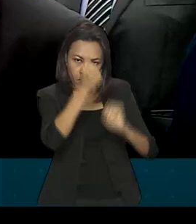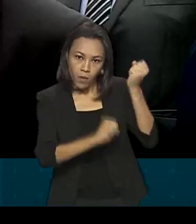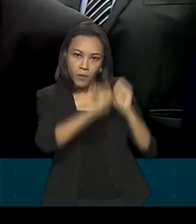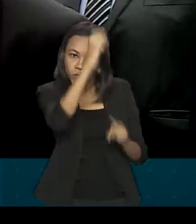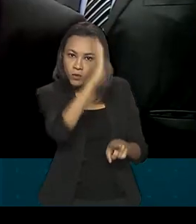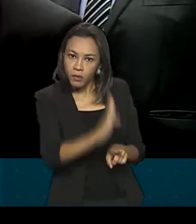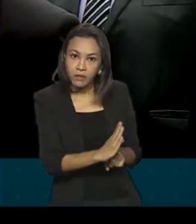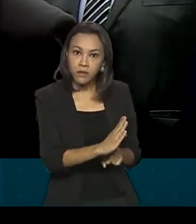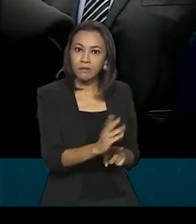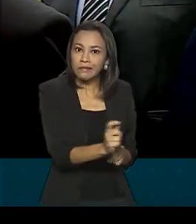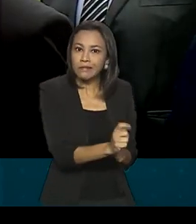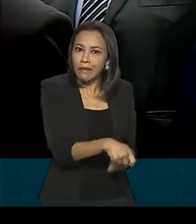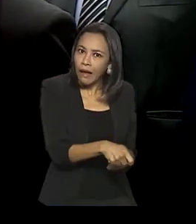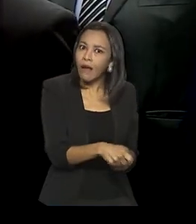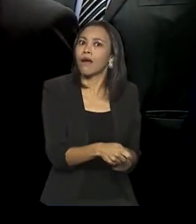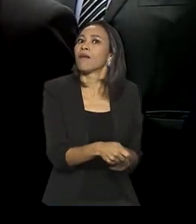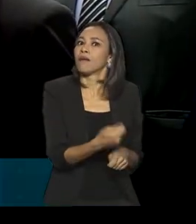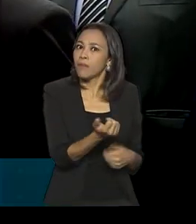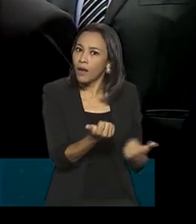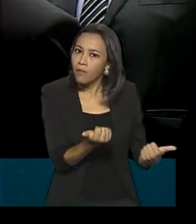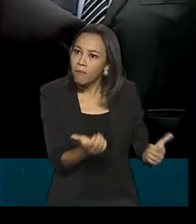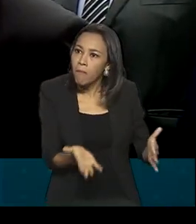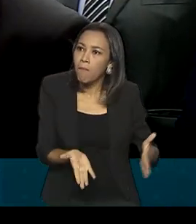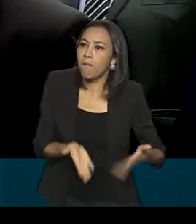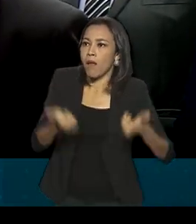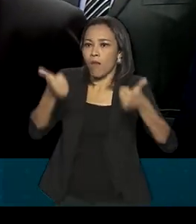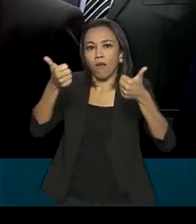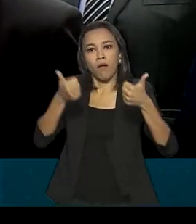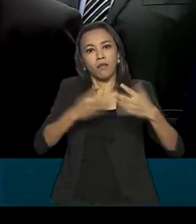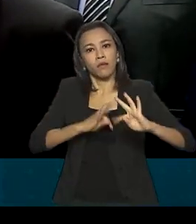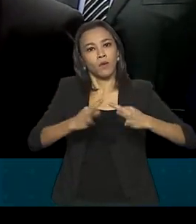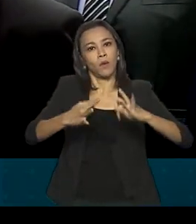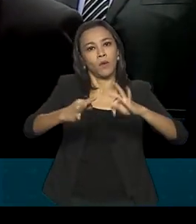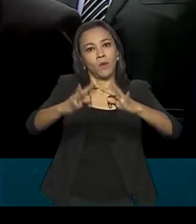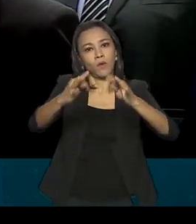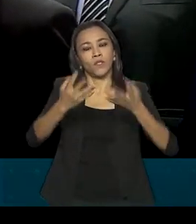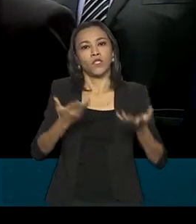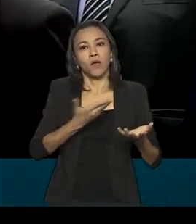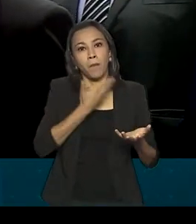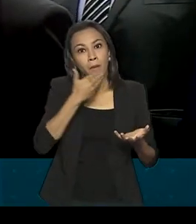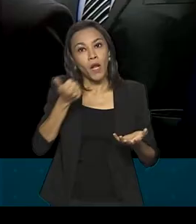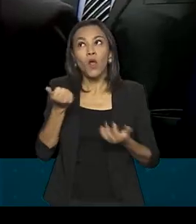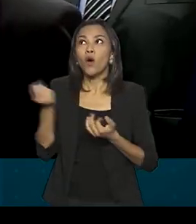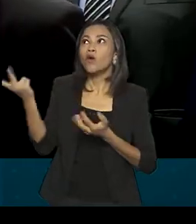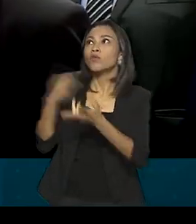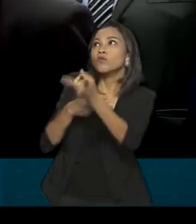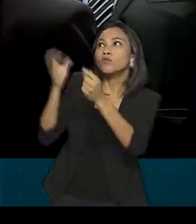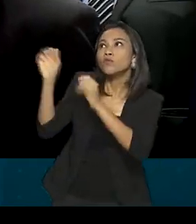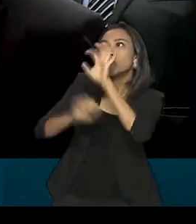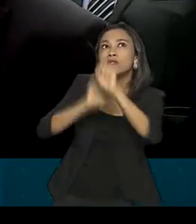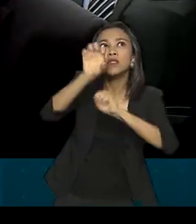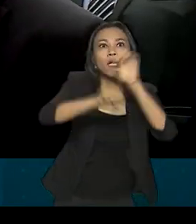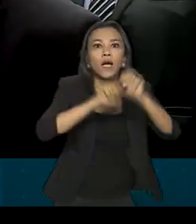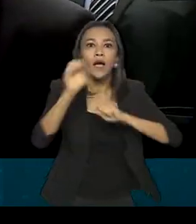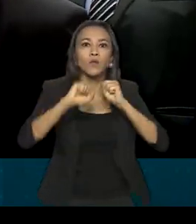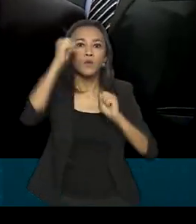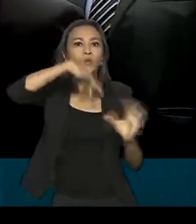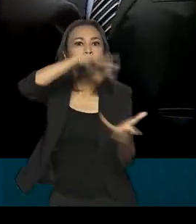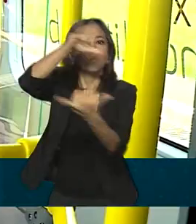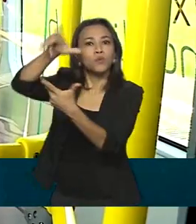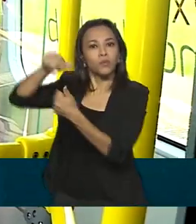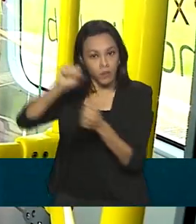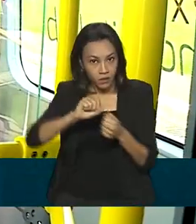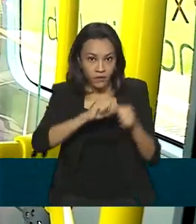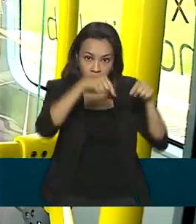para investir em tecnologia, para trazer o que há de melhor no mundo para ser produzido aqui no